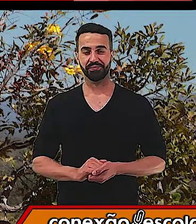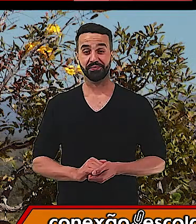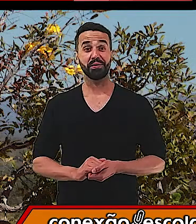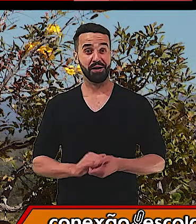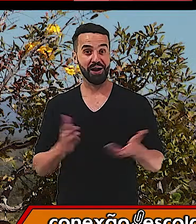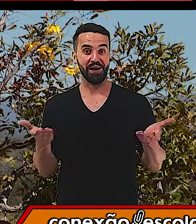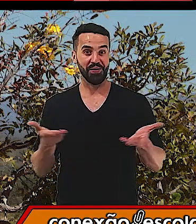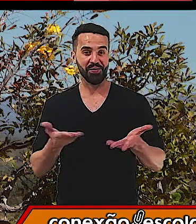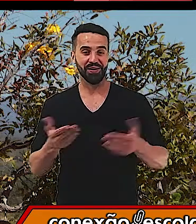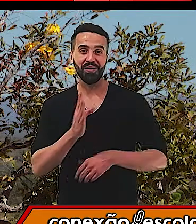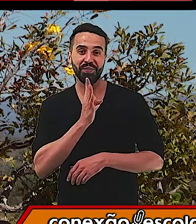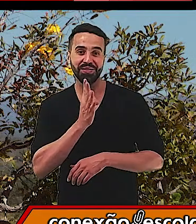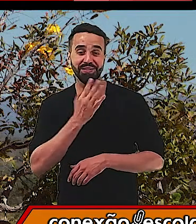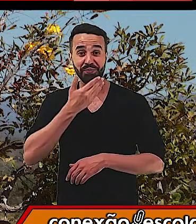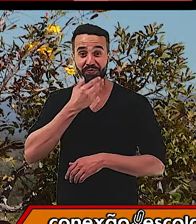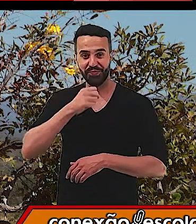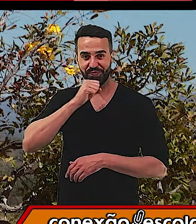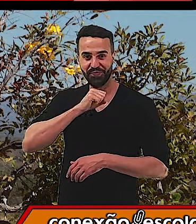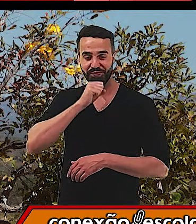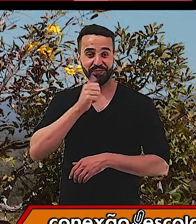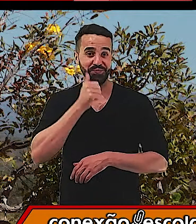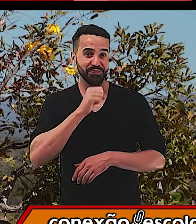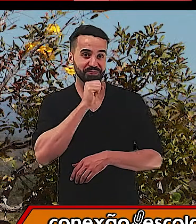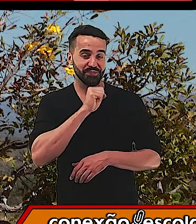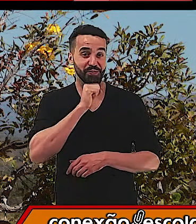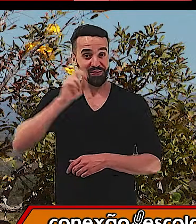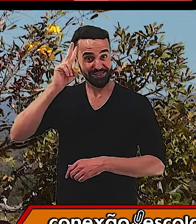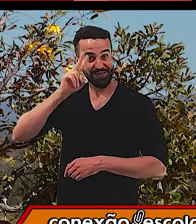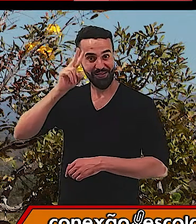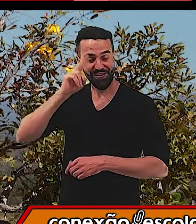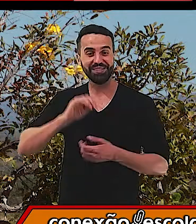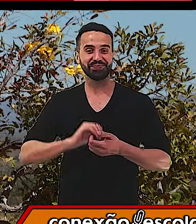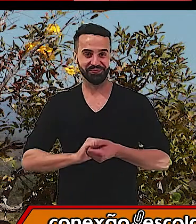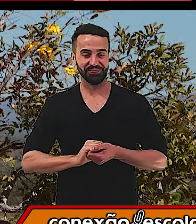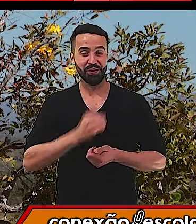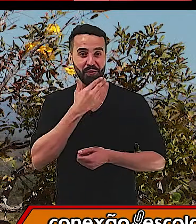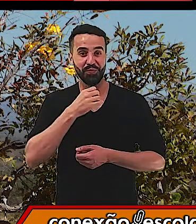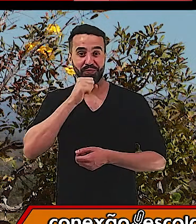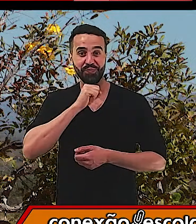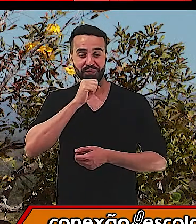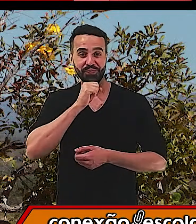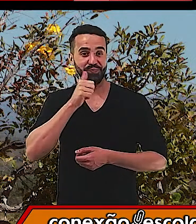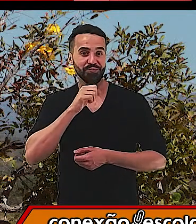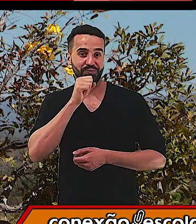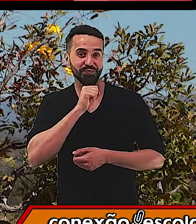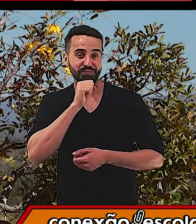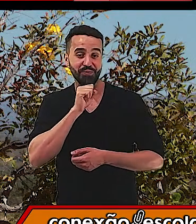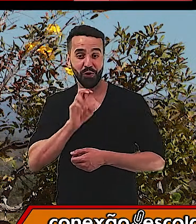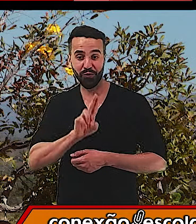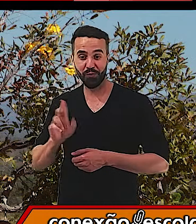Nós vamos agora conhecer o vovô e a vovó da nossa história. Vovô e vovó Silva.